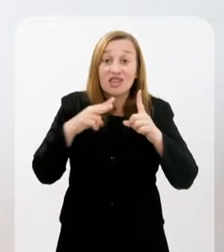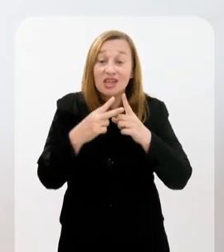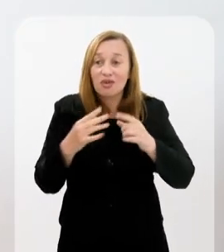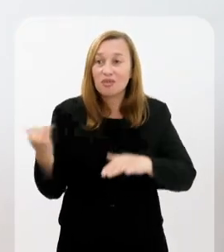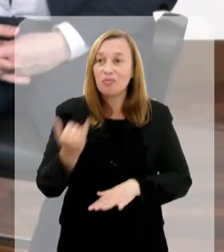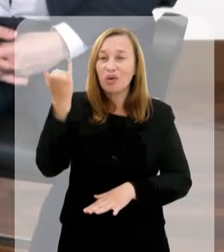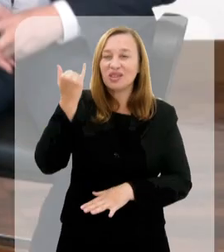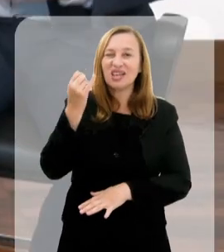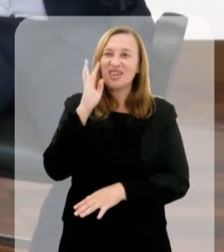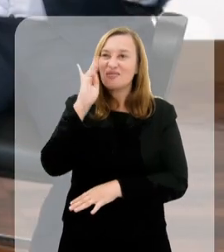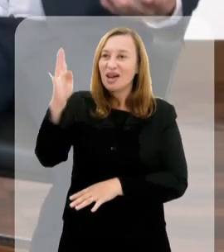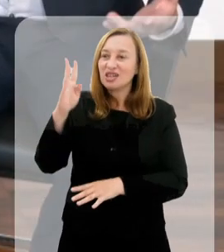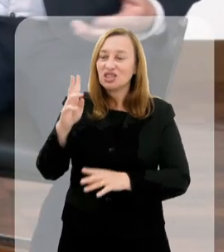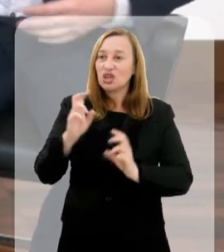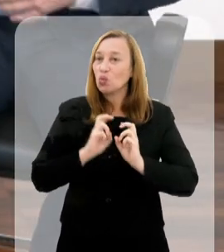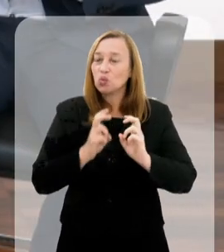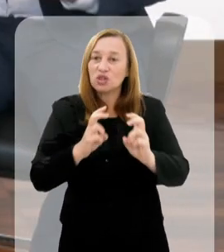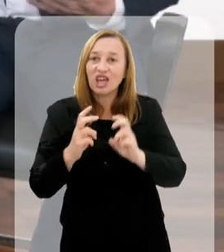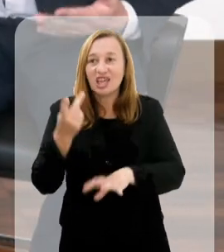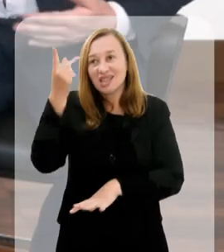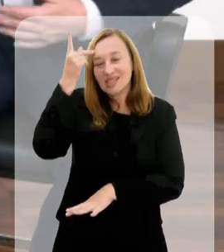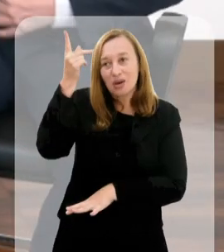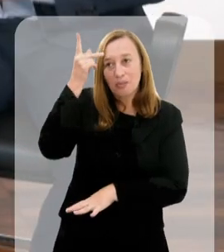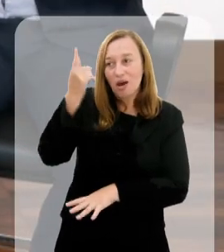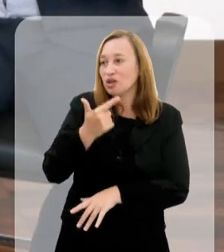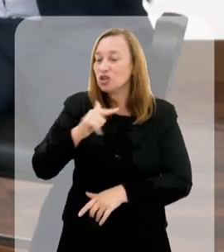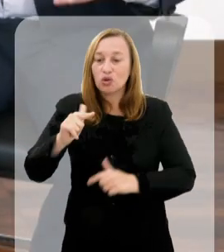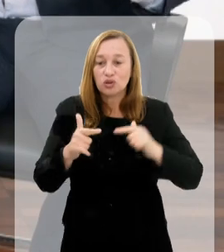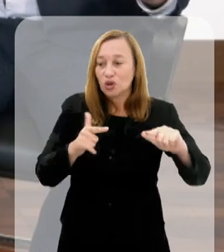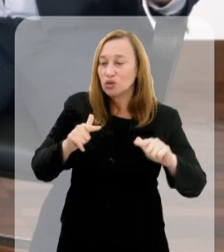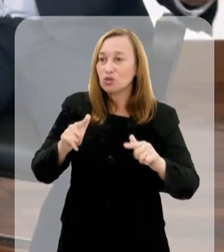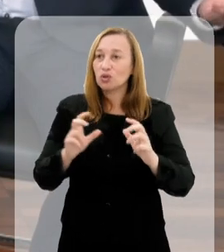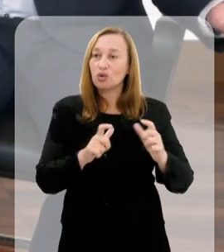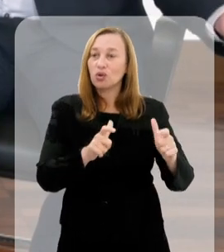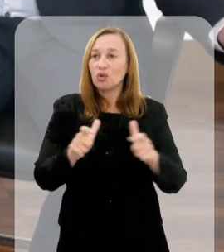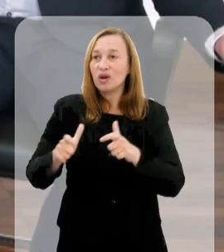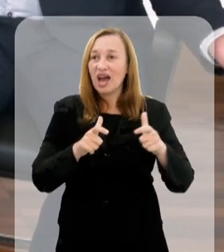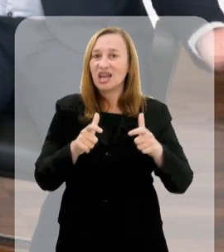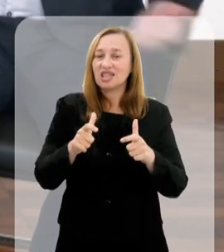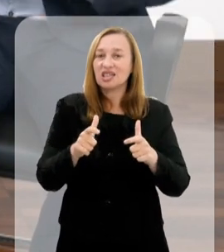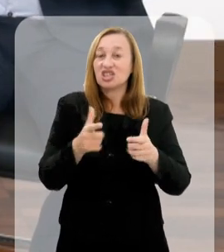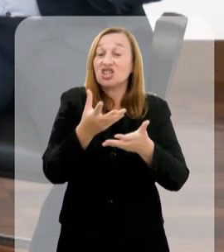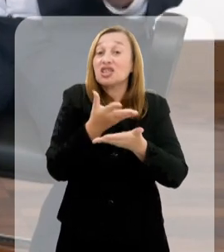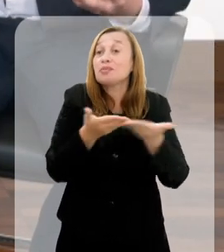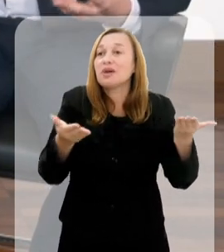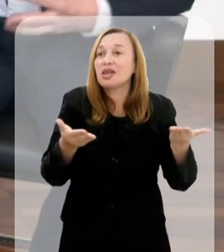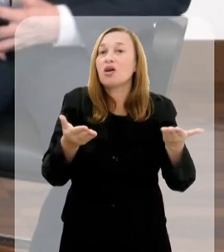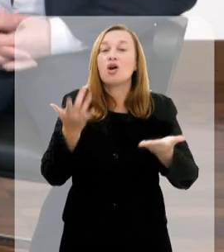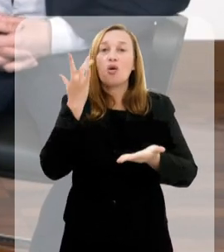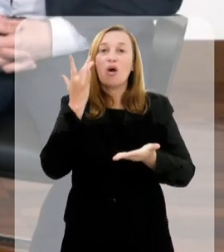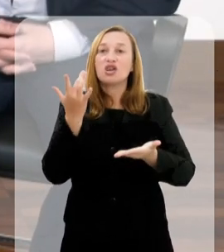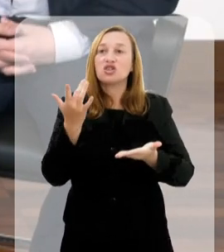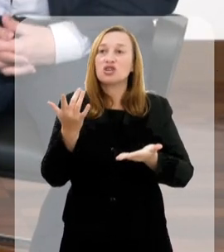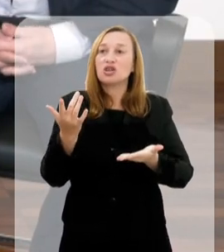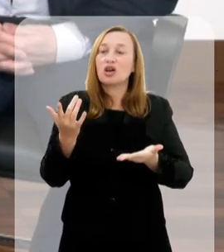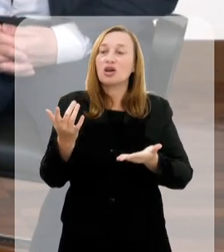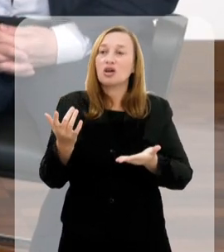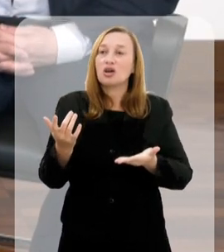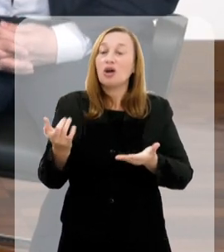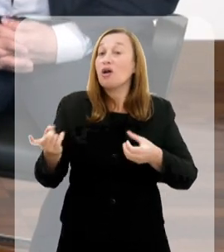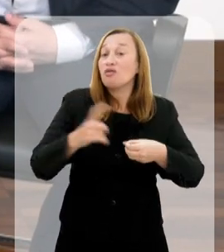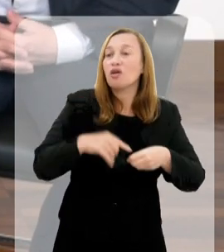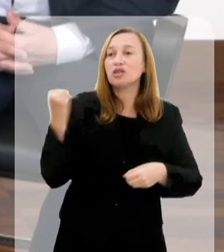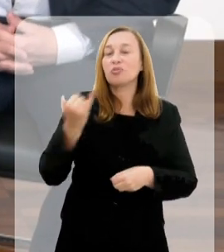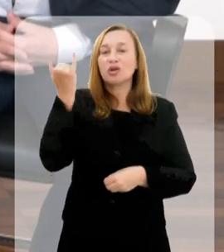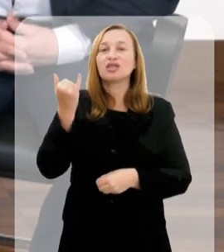importante. Você imaginar que ali já chegaram trens que vinham de São Paulo, de outras regiões, e a gente se perdeu isso. Eu acho que é um resgate